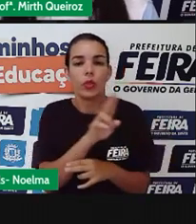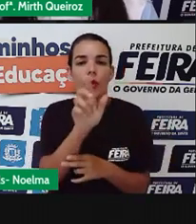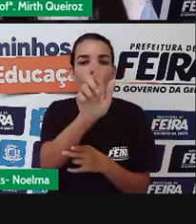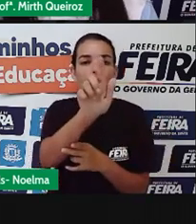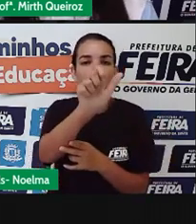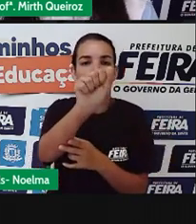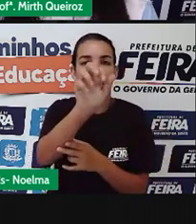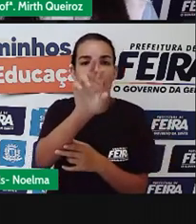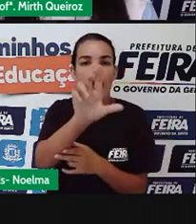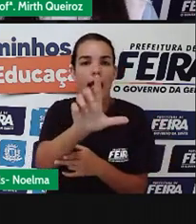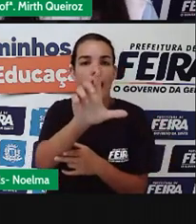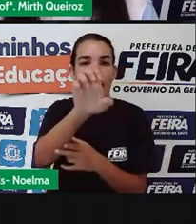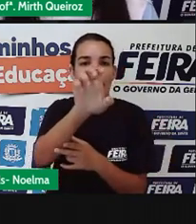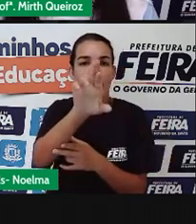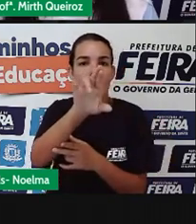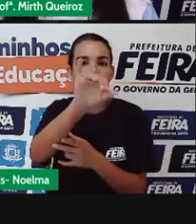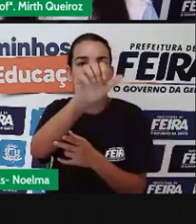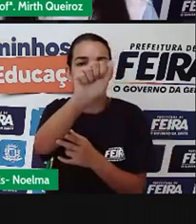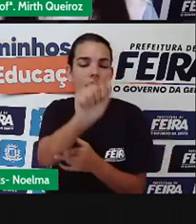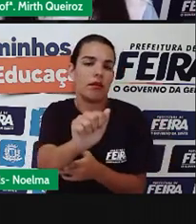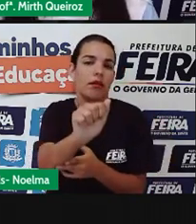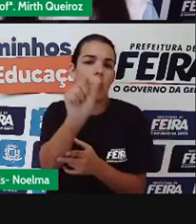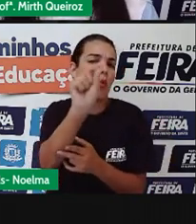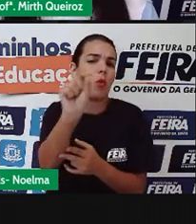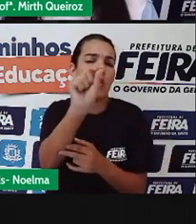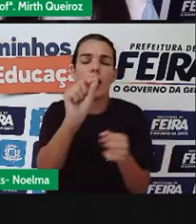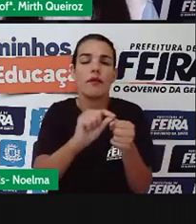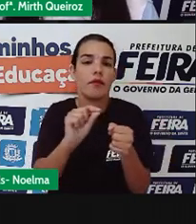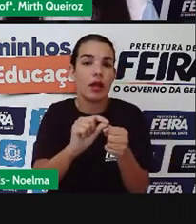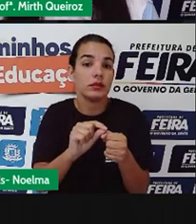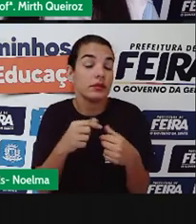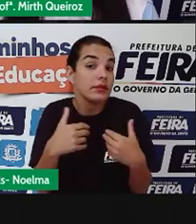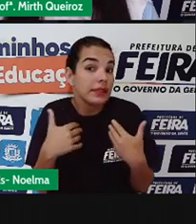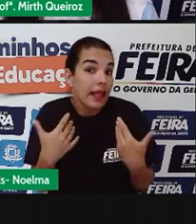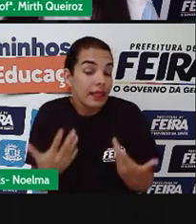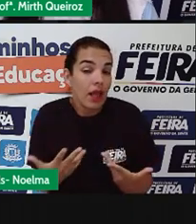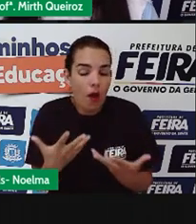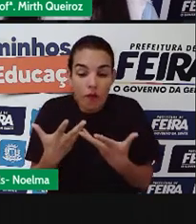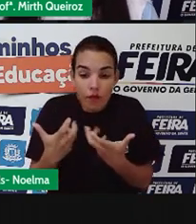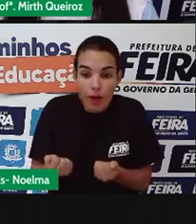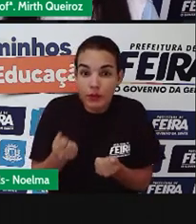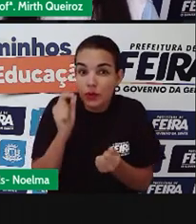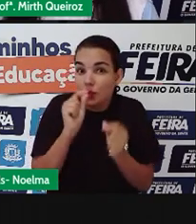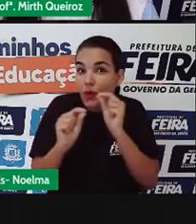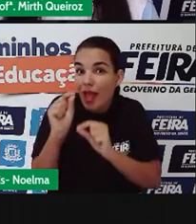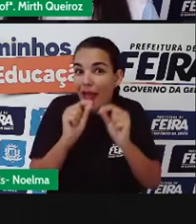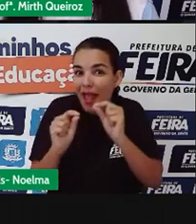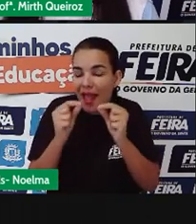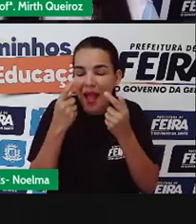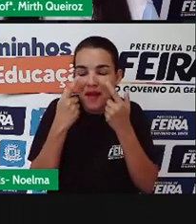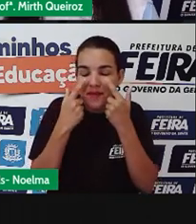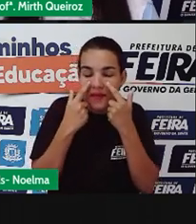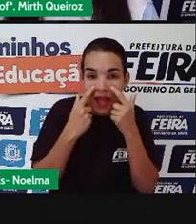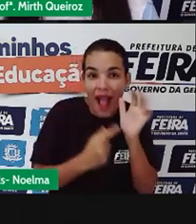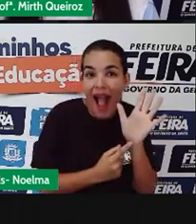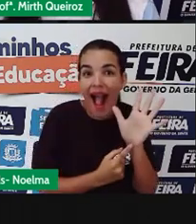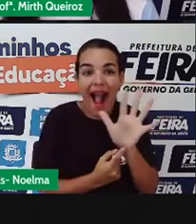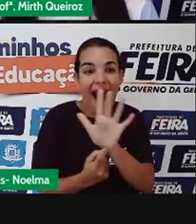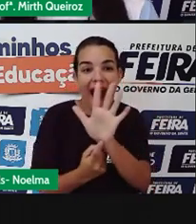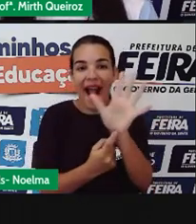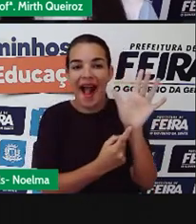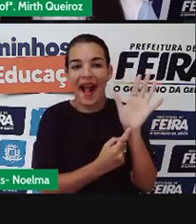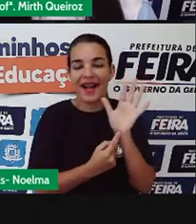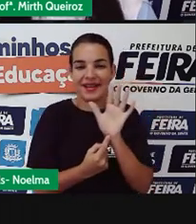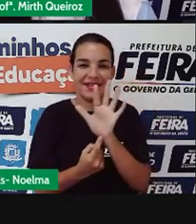o que a gente vai fazer em uma galeria? Nós vamos apreciar a arte, né? Nós vamos ver alguns quadros,